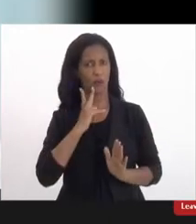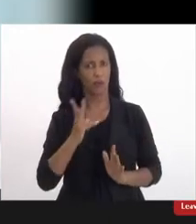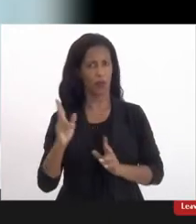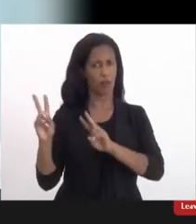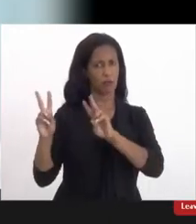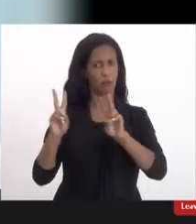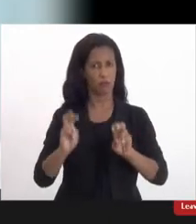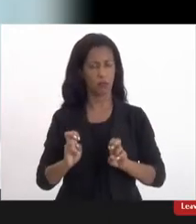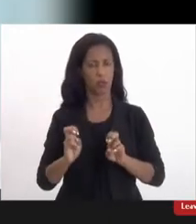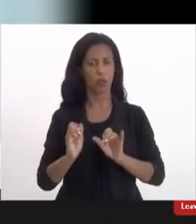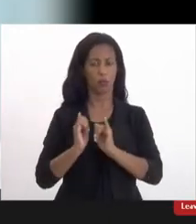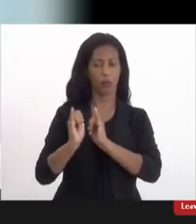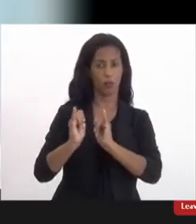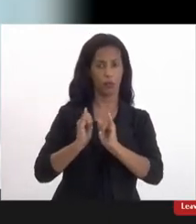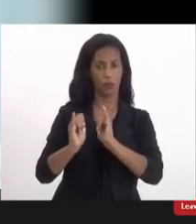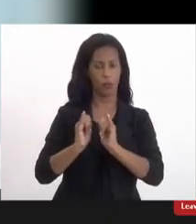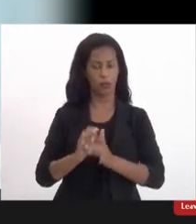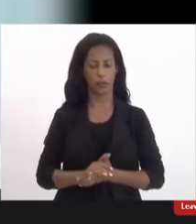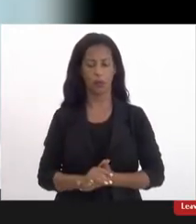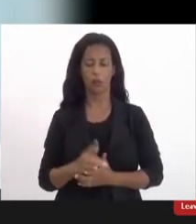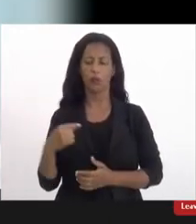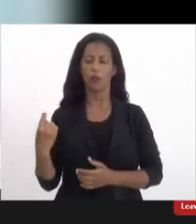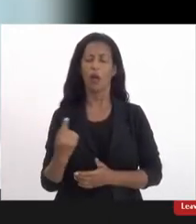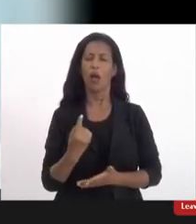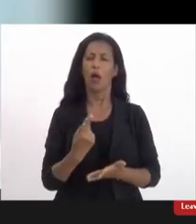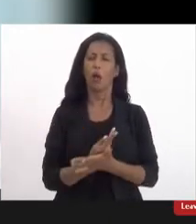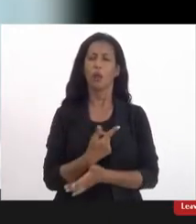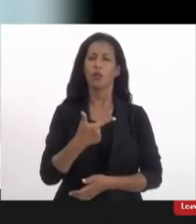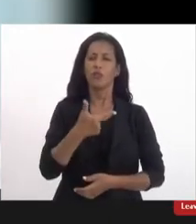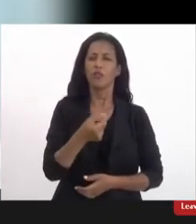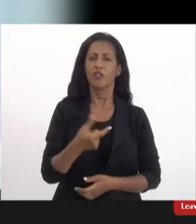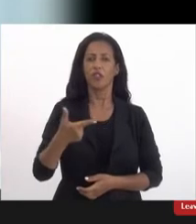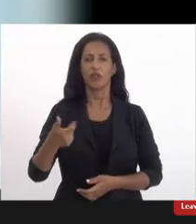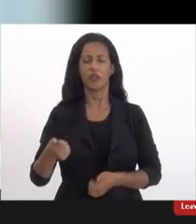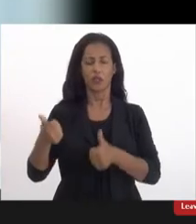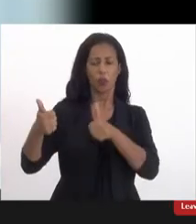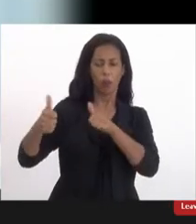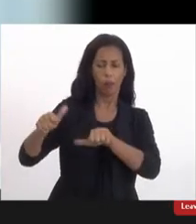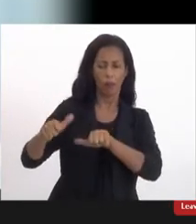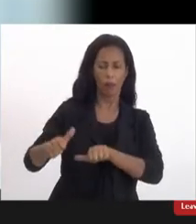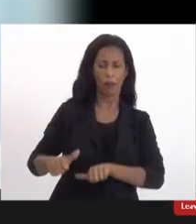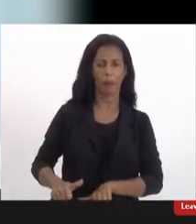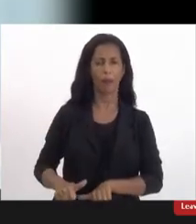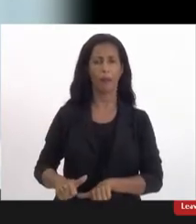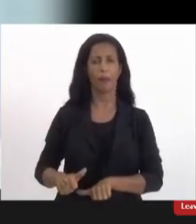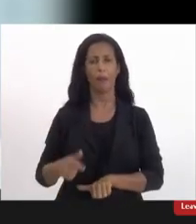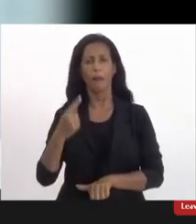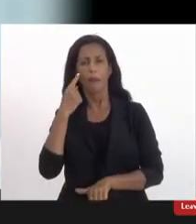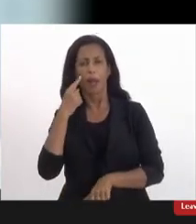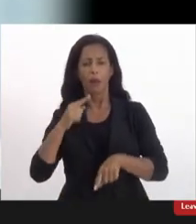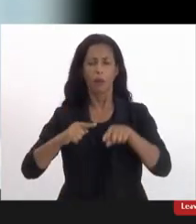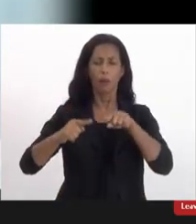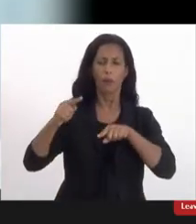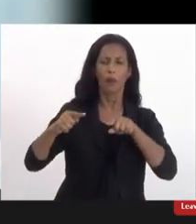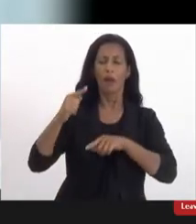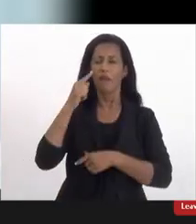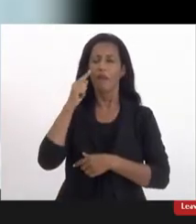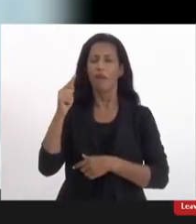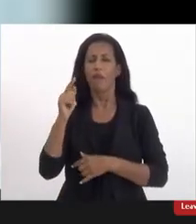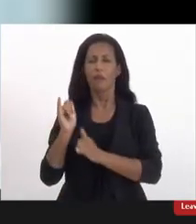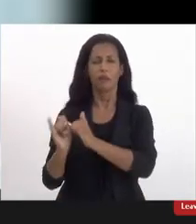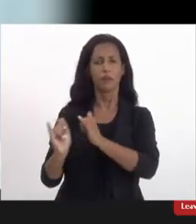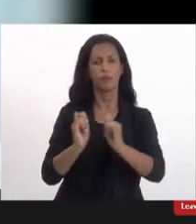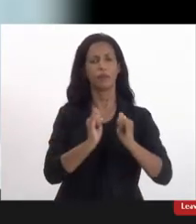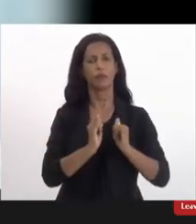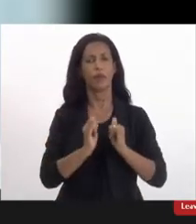sobre a obtenção de dados nós fizemos em 2020 um relatório de diagnóstico para mapear né esses dados